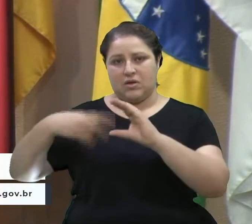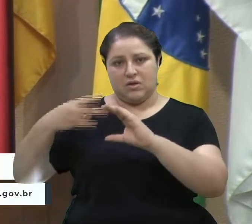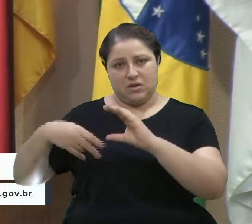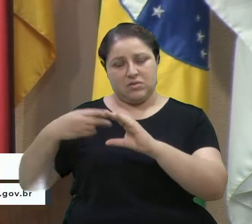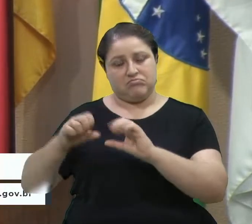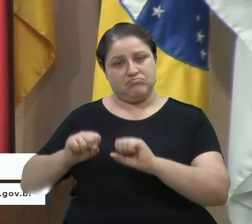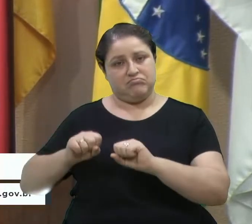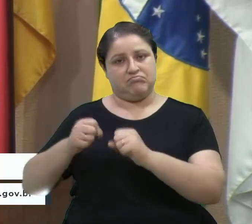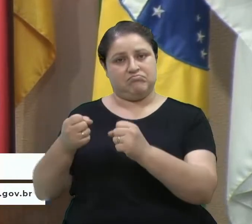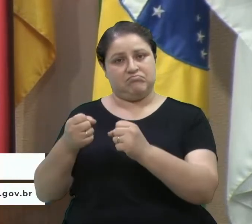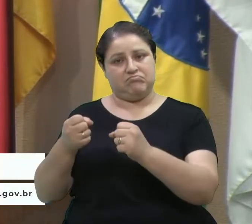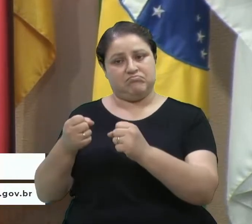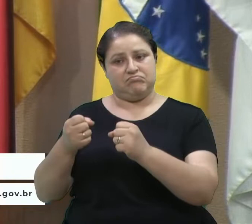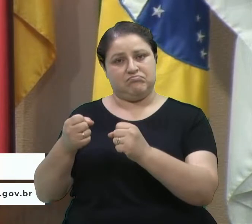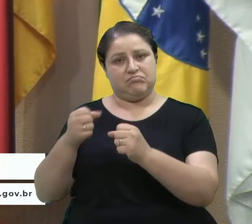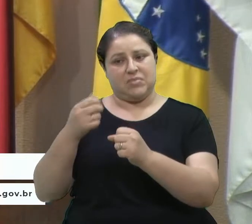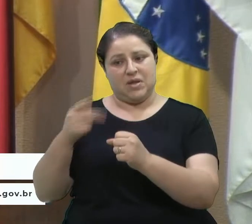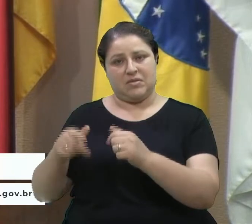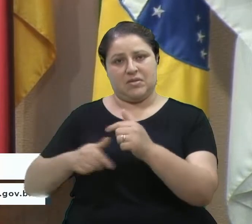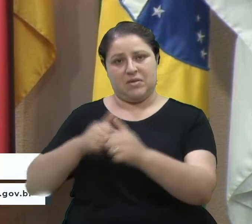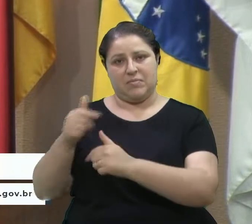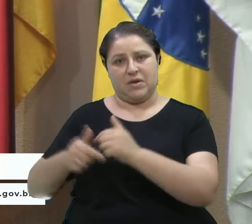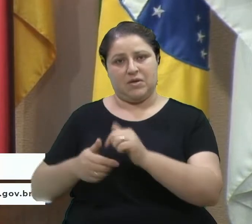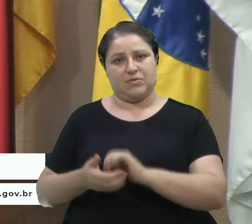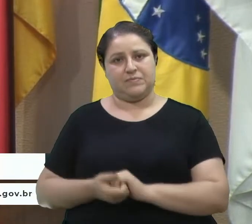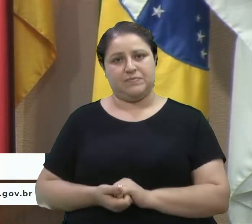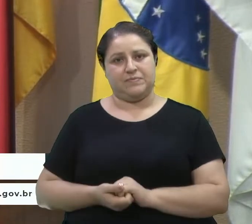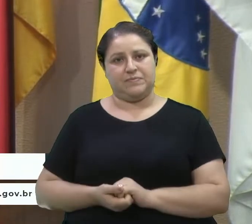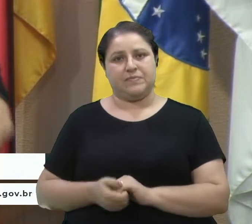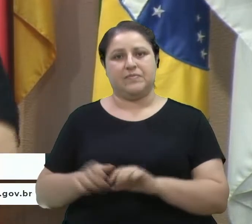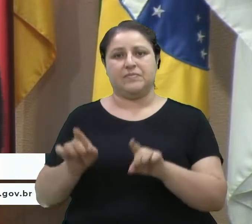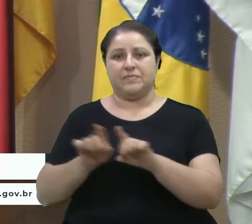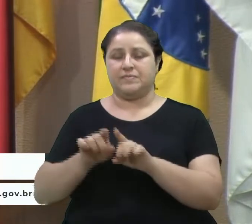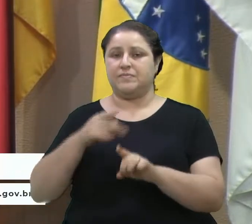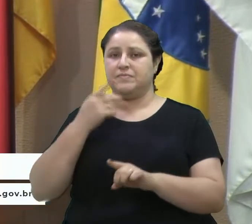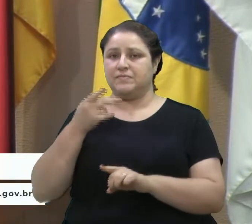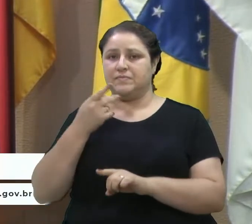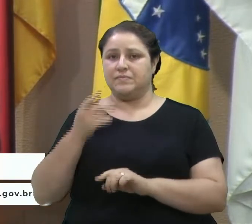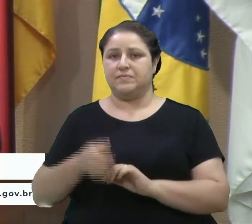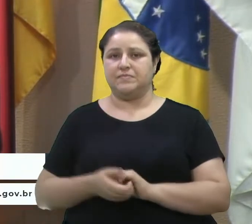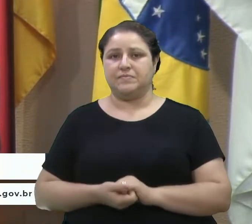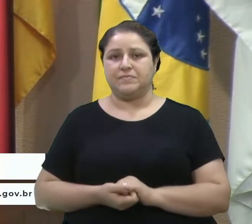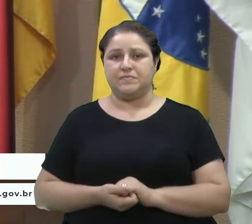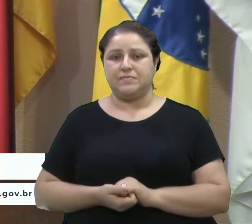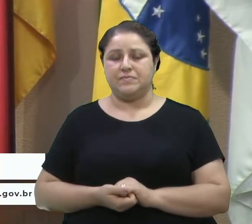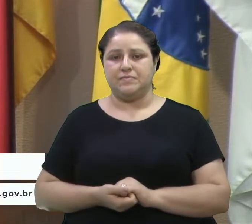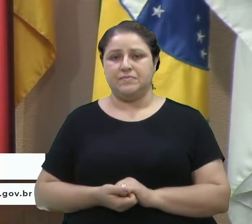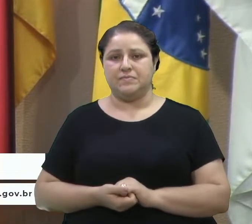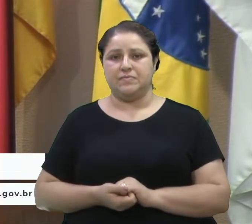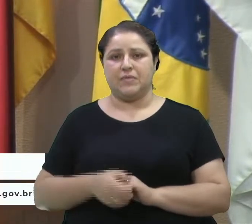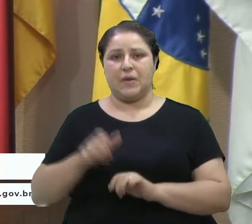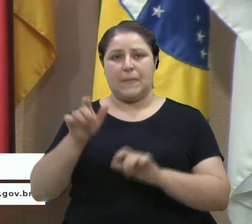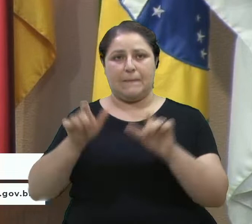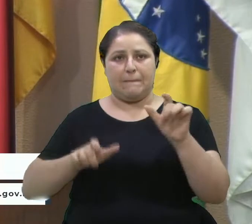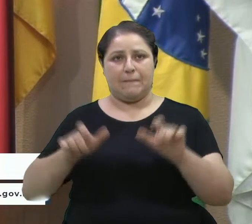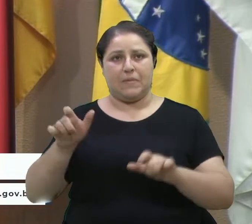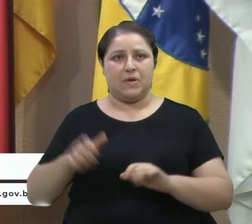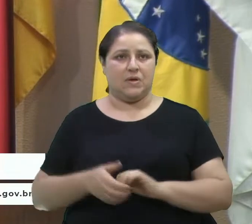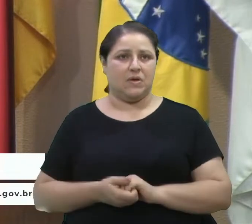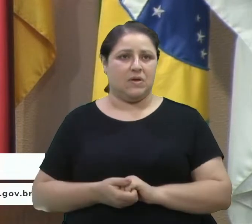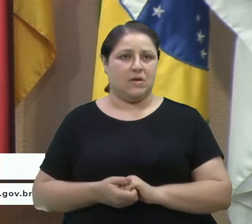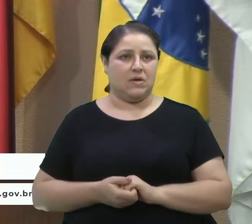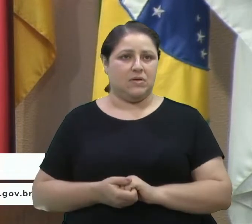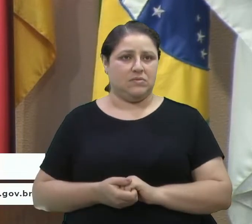função. Então, seria... Mas isso e também dizer, o pessoal aí que comentou... O vereador Iago, uma